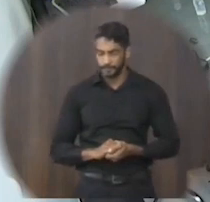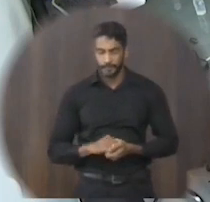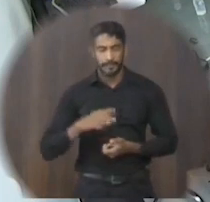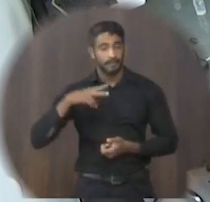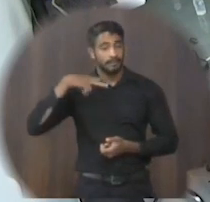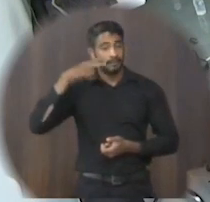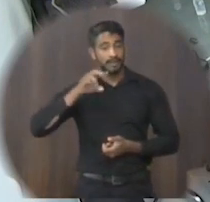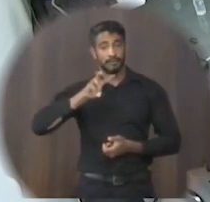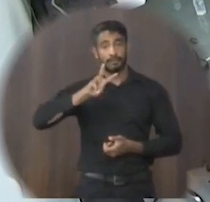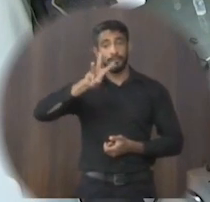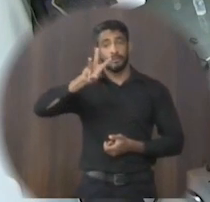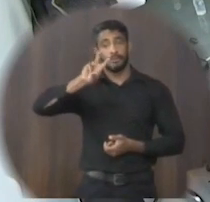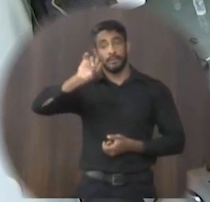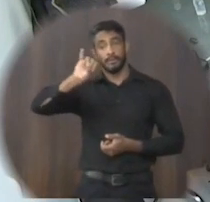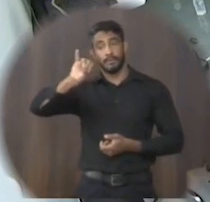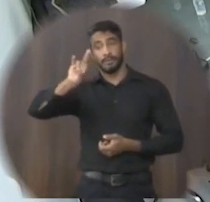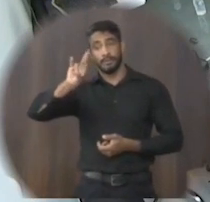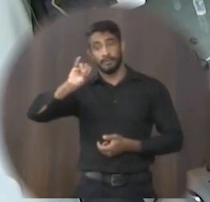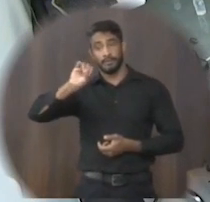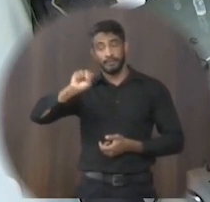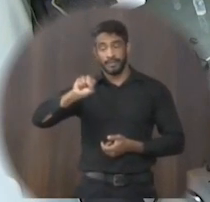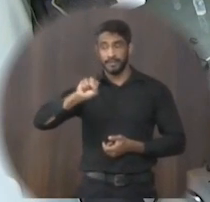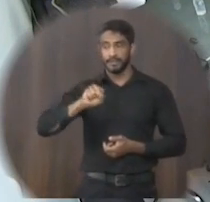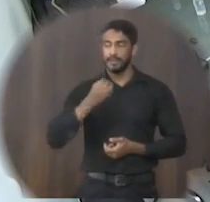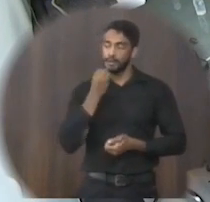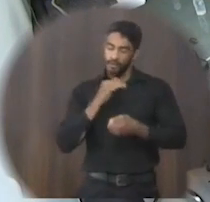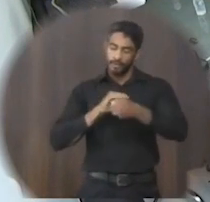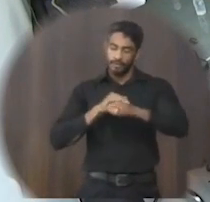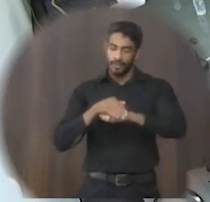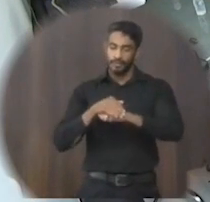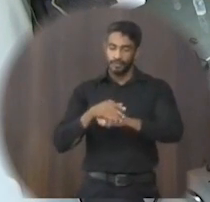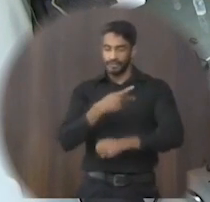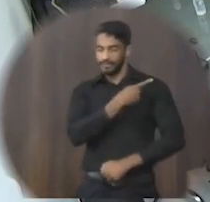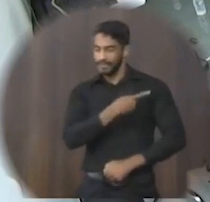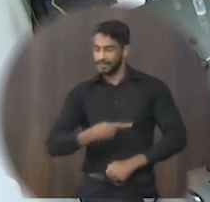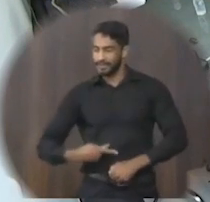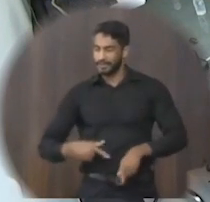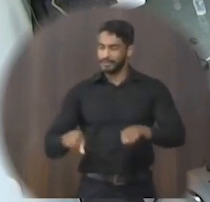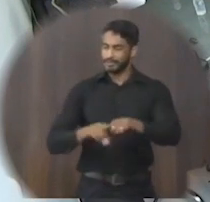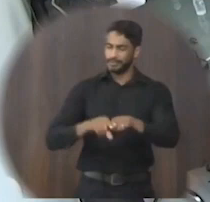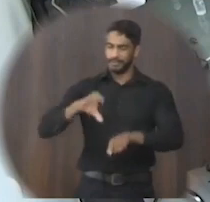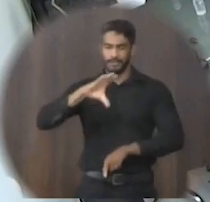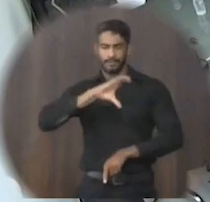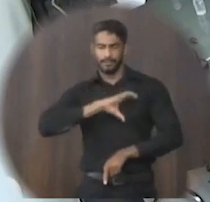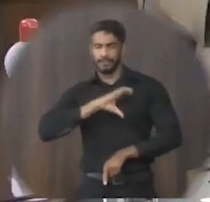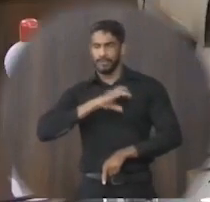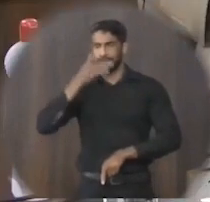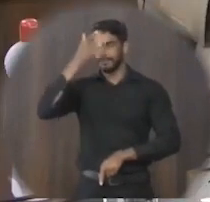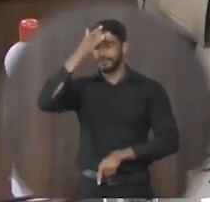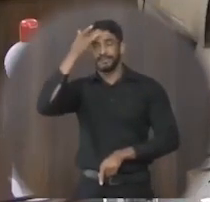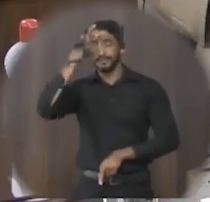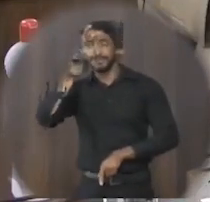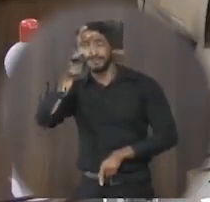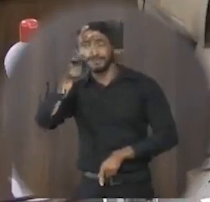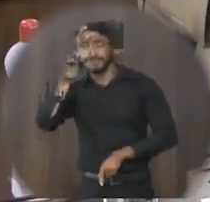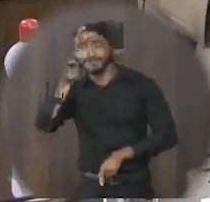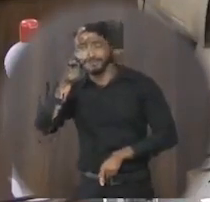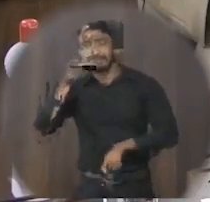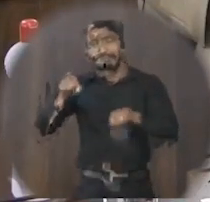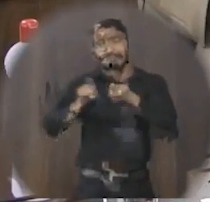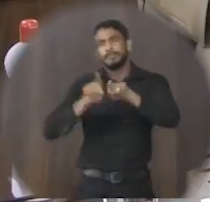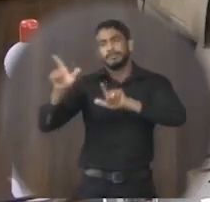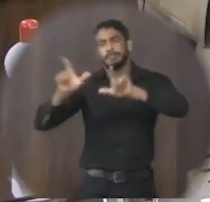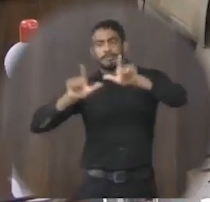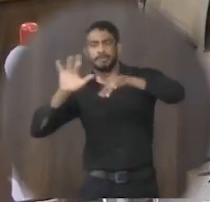Vereador Iris, tem essa palavra. Boa noite, senhor presidente, novos colegas, público aqui presente, pessoal que nos